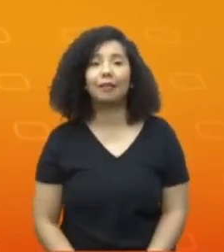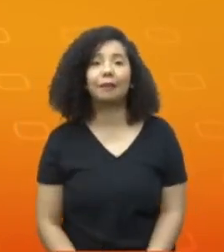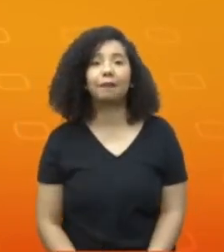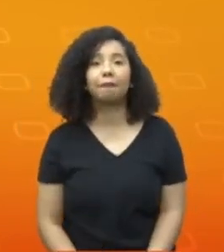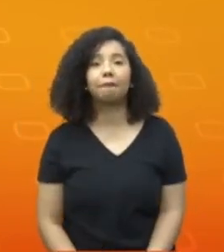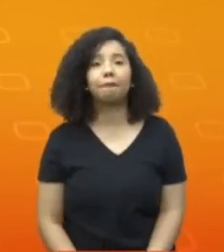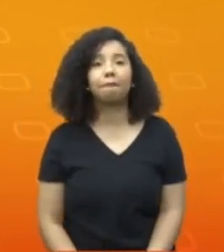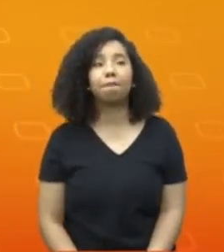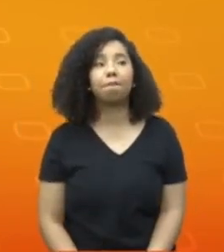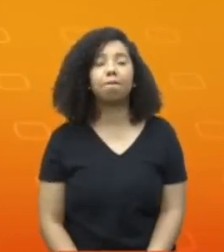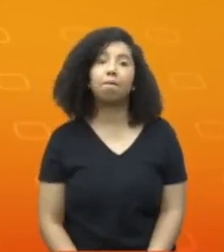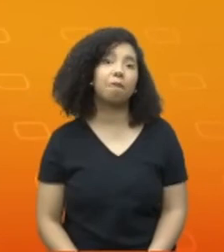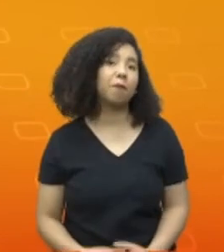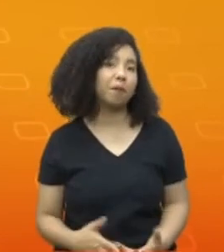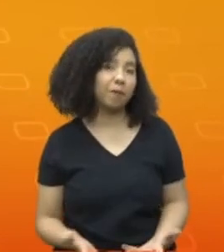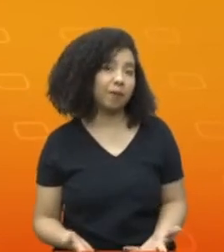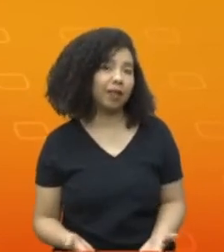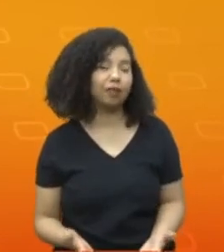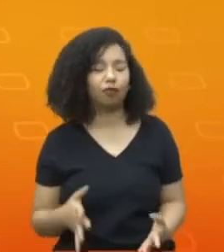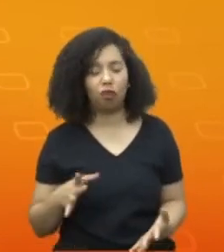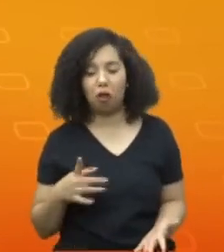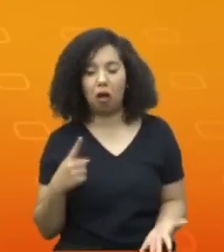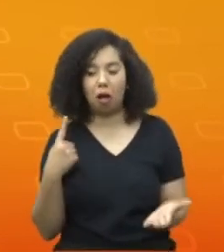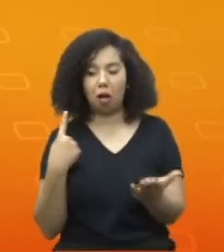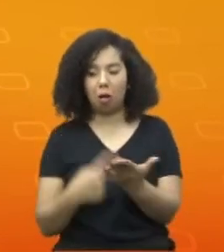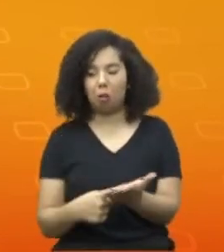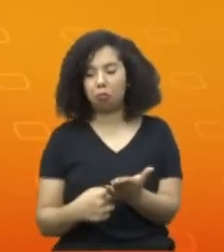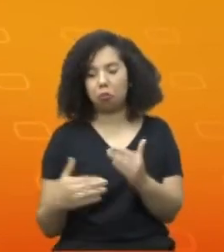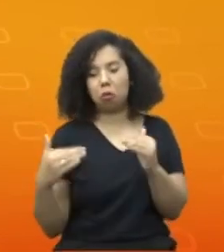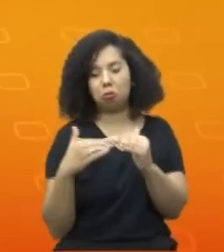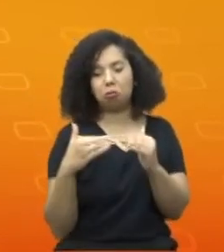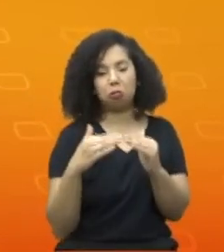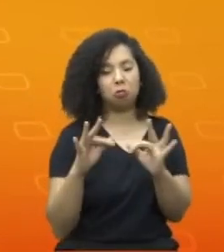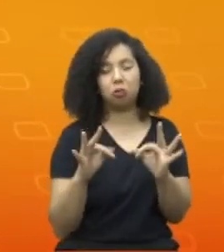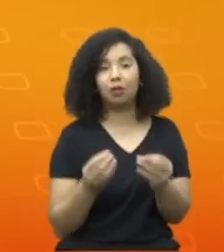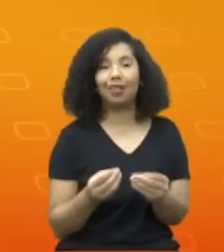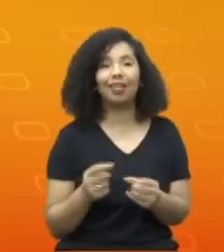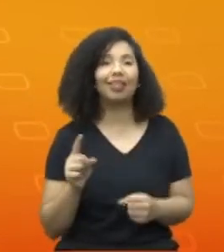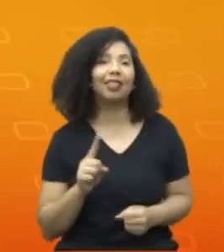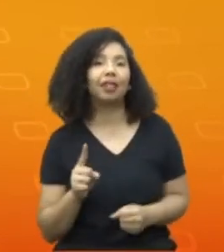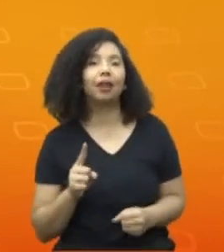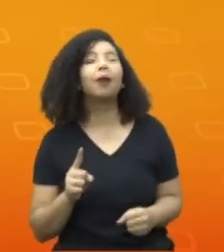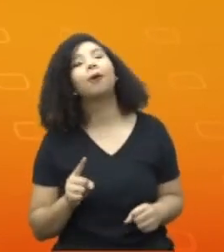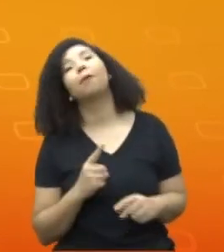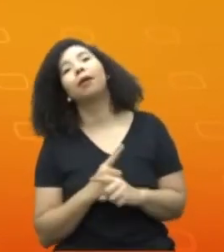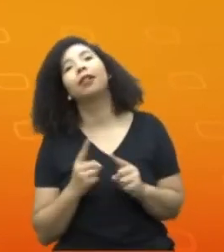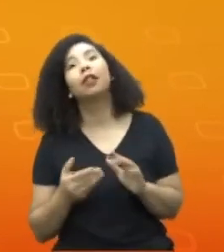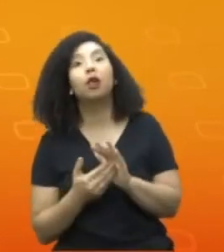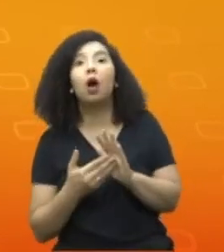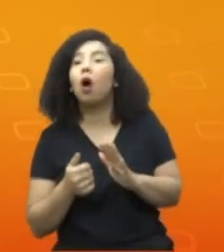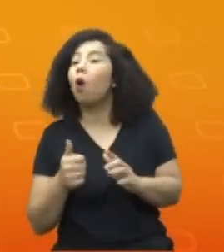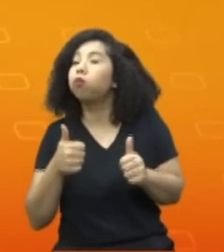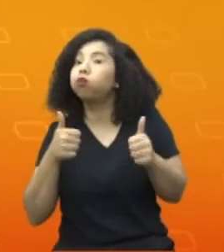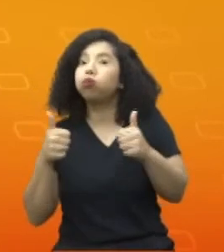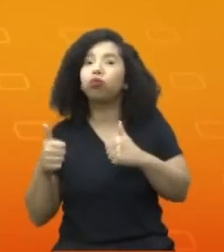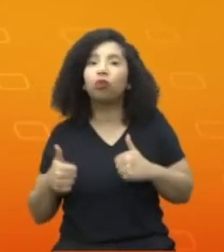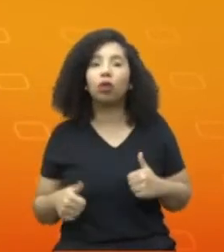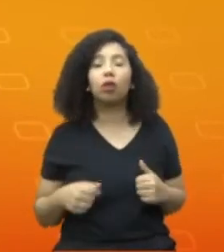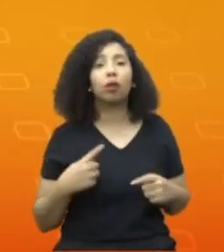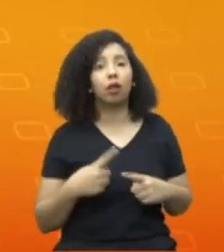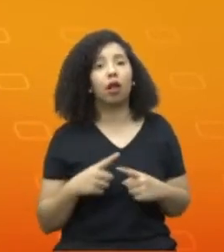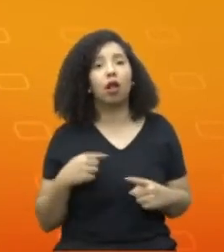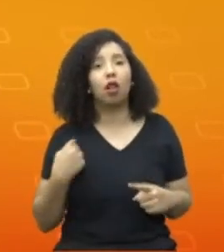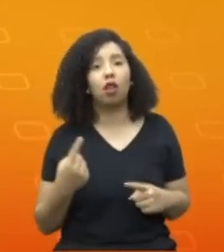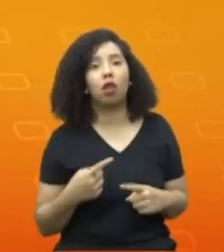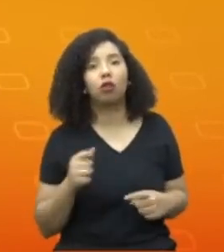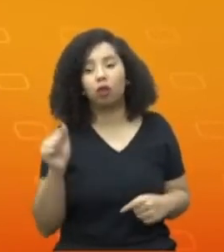vamos dizer assim, de consenso, mas ele tinha algumas tiradas muito positivas e ele sempre dizia assim, olha, no nosso continente, ele